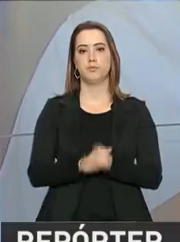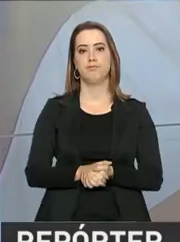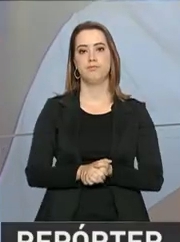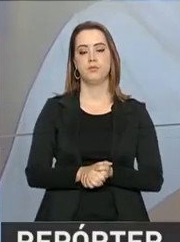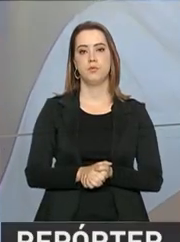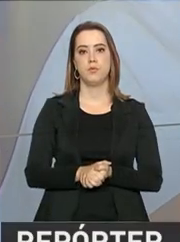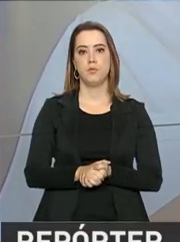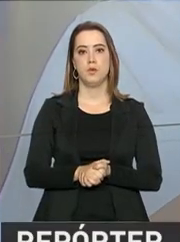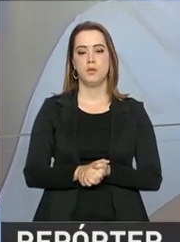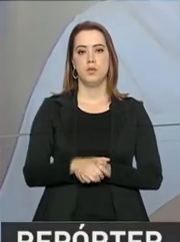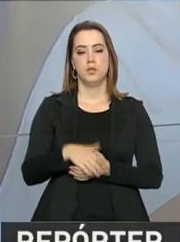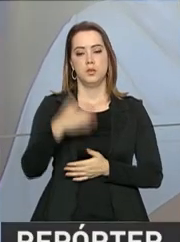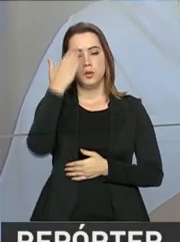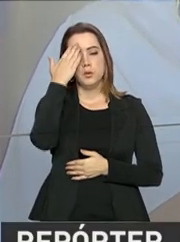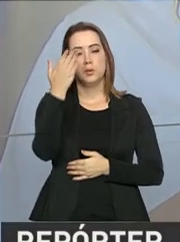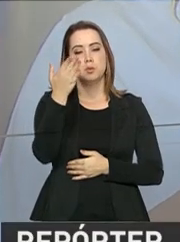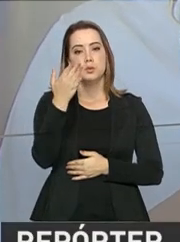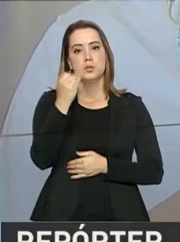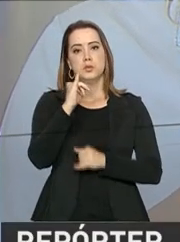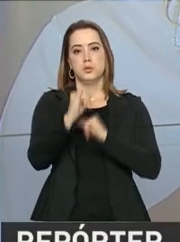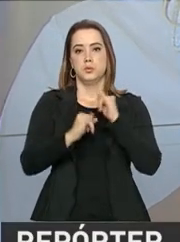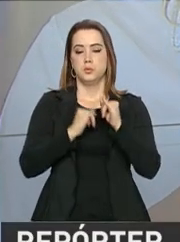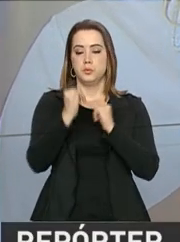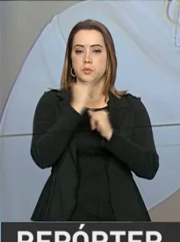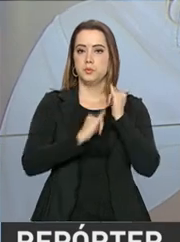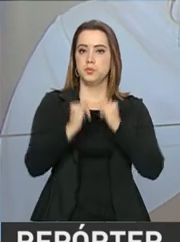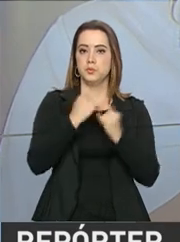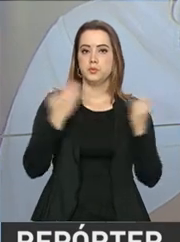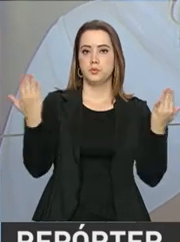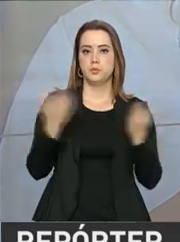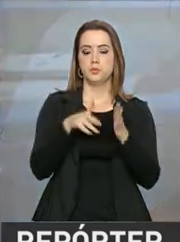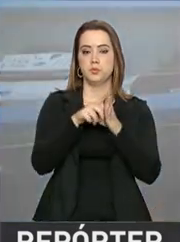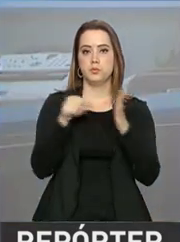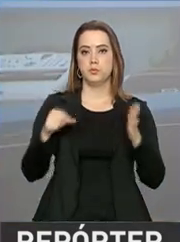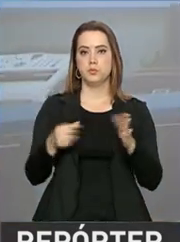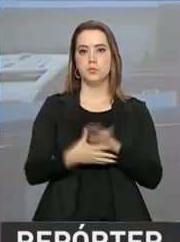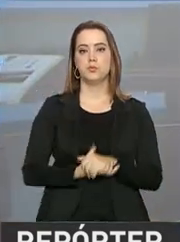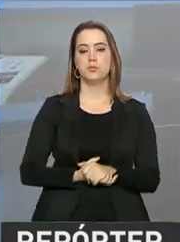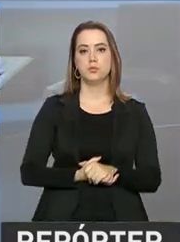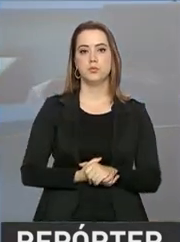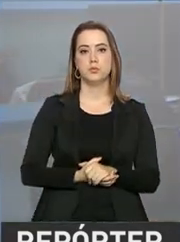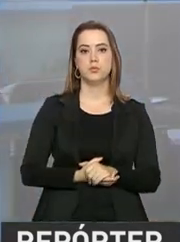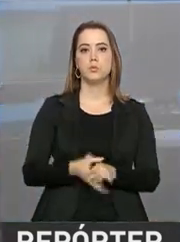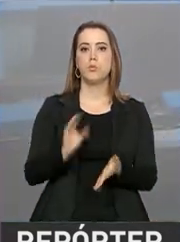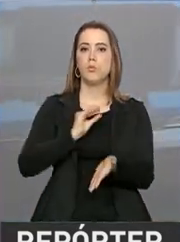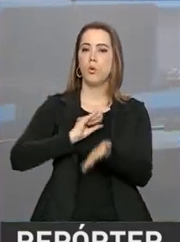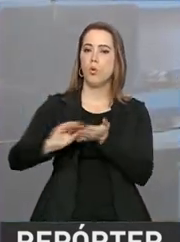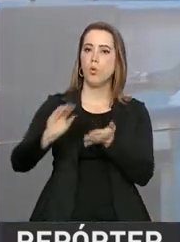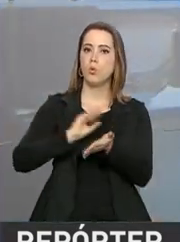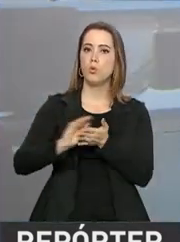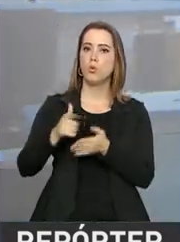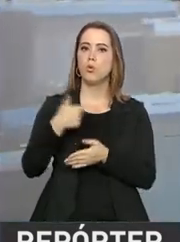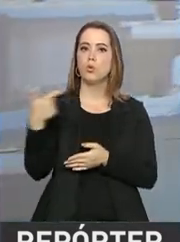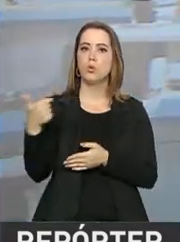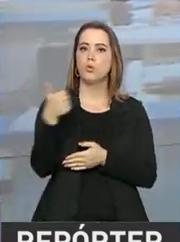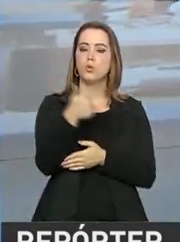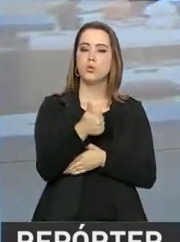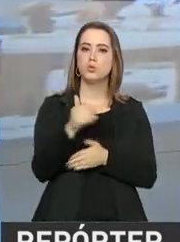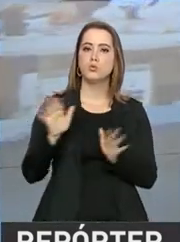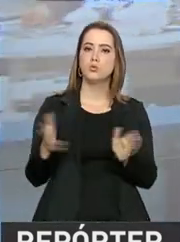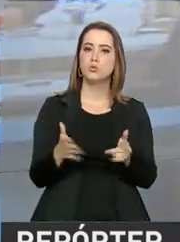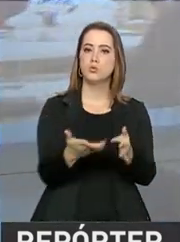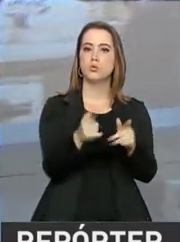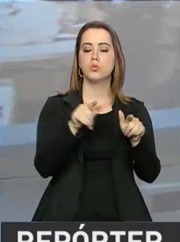Luiz. Obrigado, Natália, pelas informações ao vivo aí do Palácio do Planalto. Os custos de produção de 21 produtos da